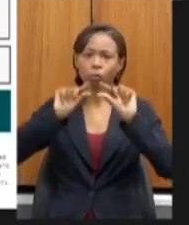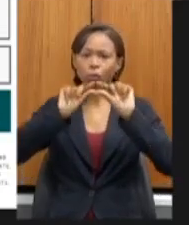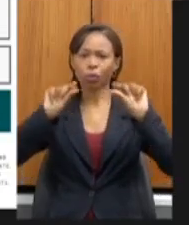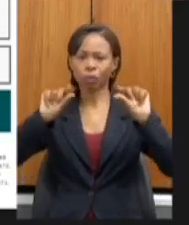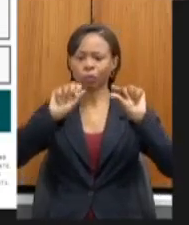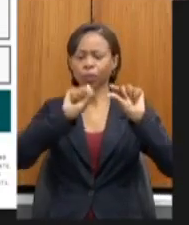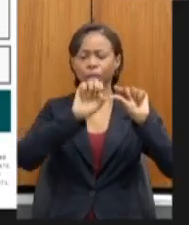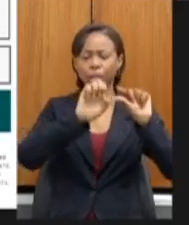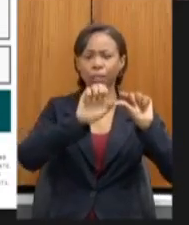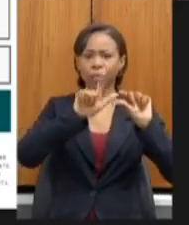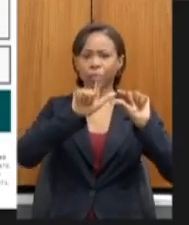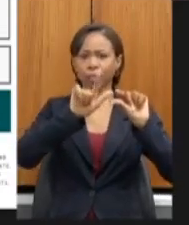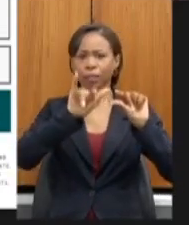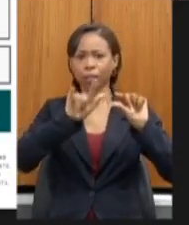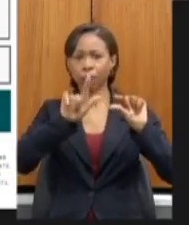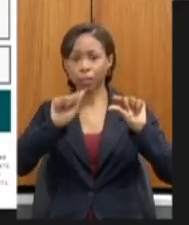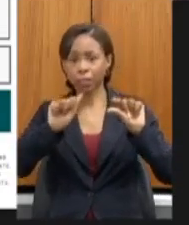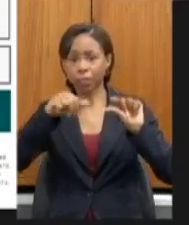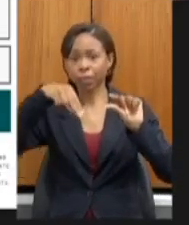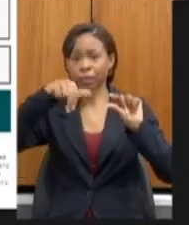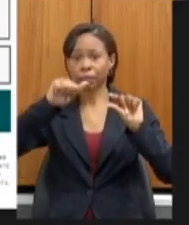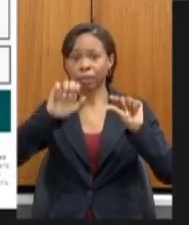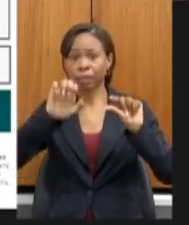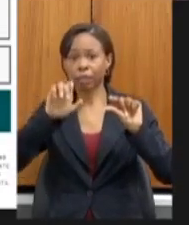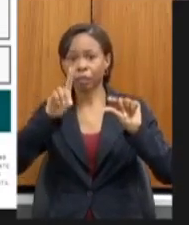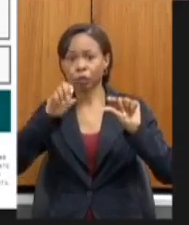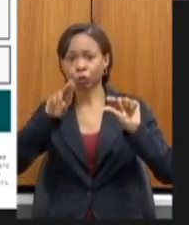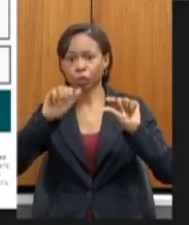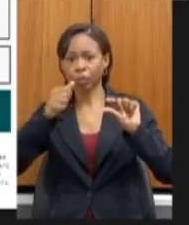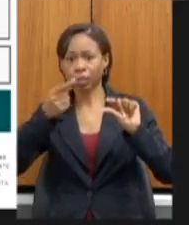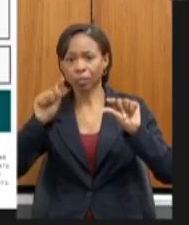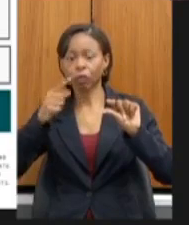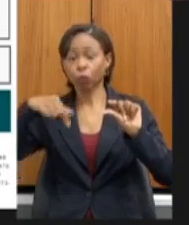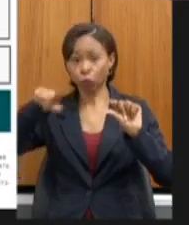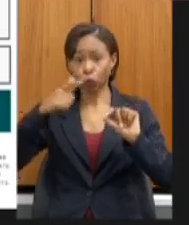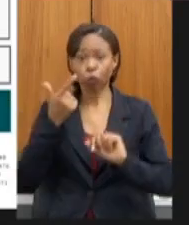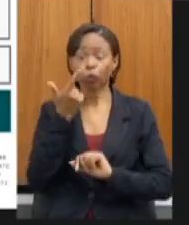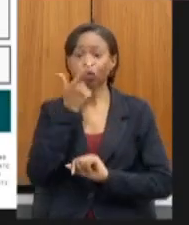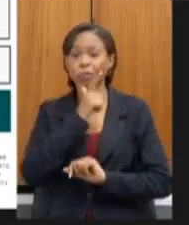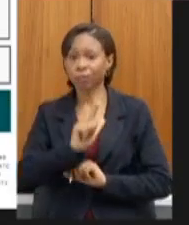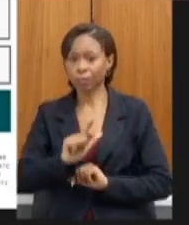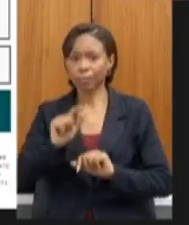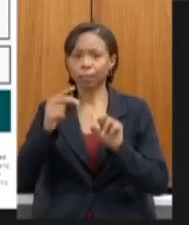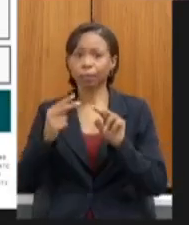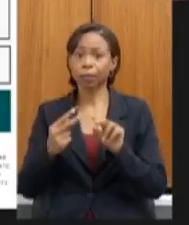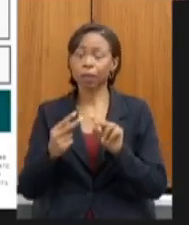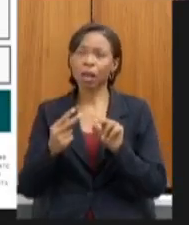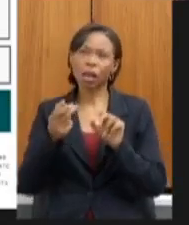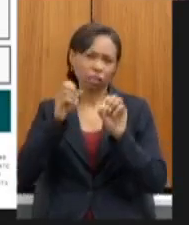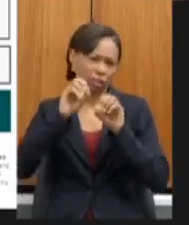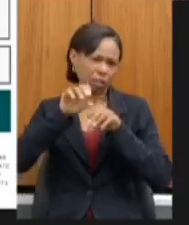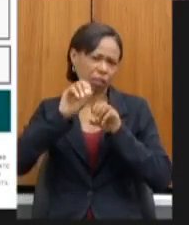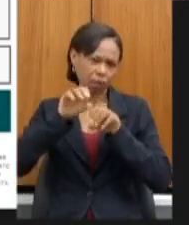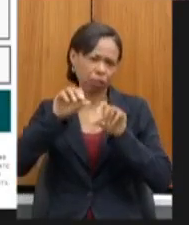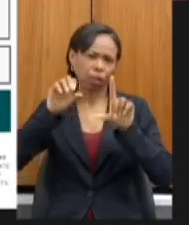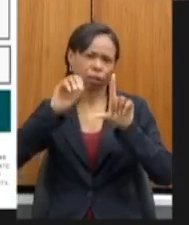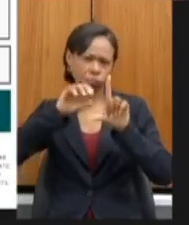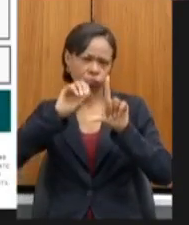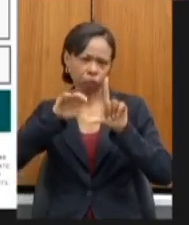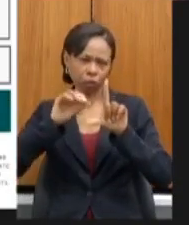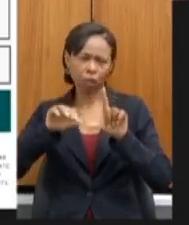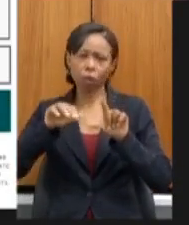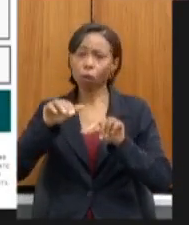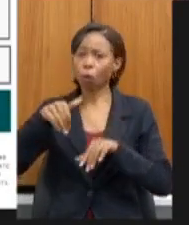conseguimos no primeiro momento no anúncio da transmissão diária da rede minas no alcance de quase 1 milhão de alunos